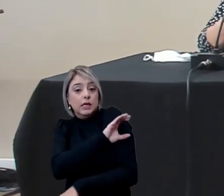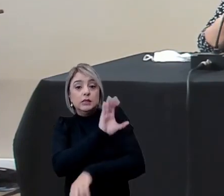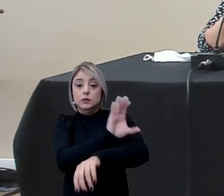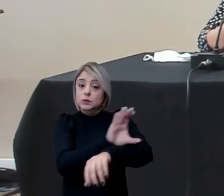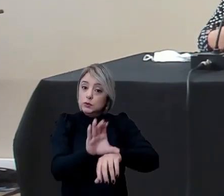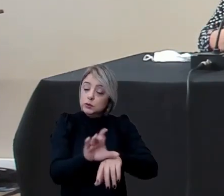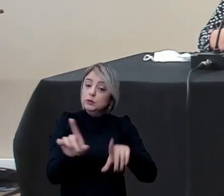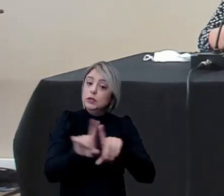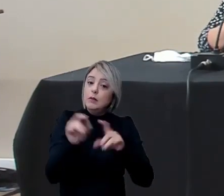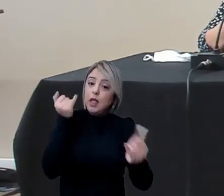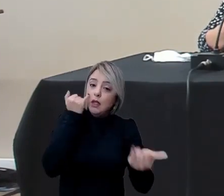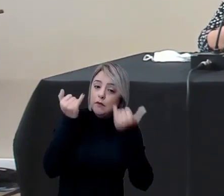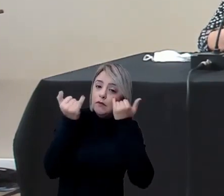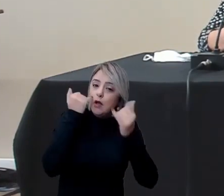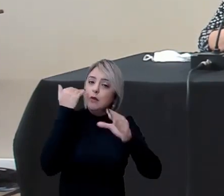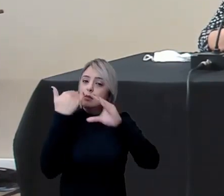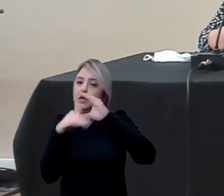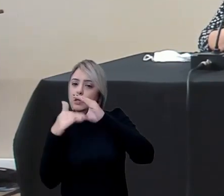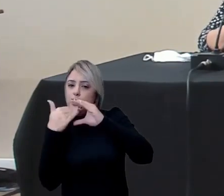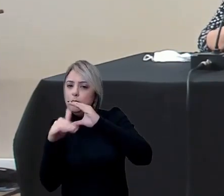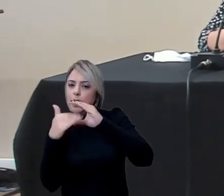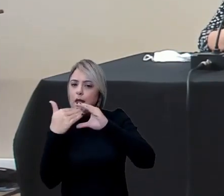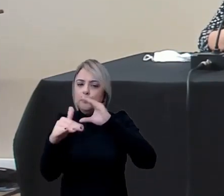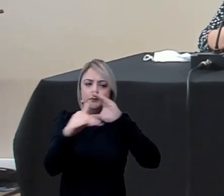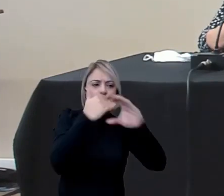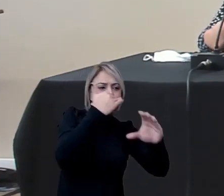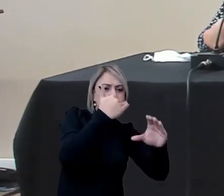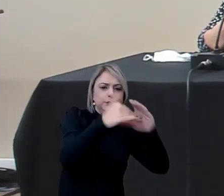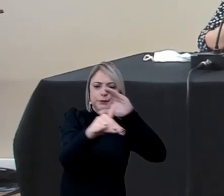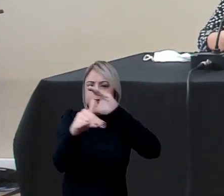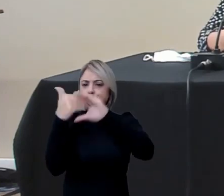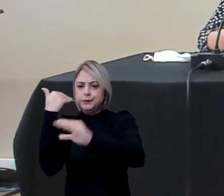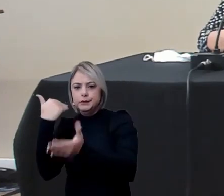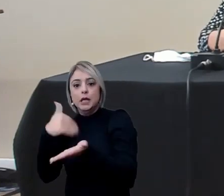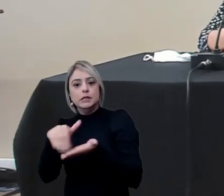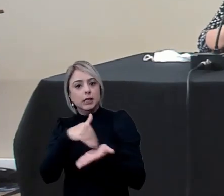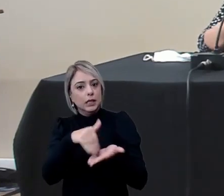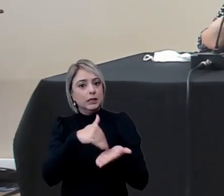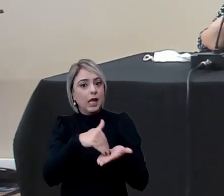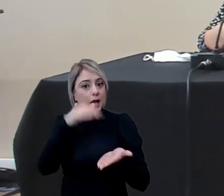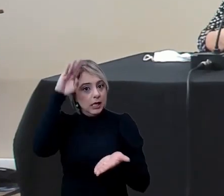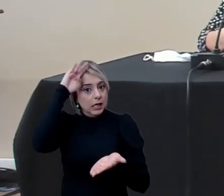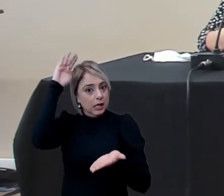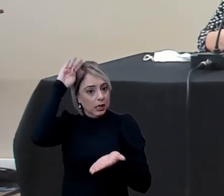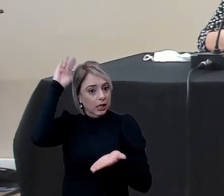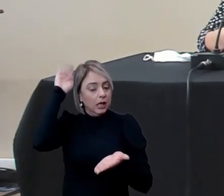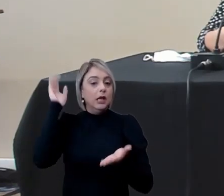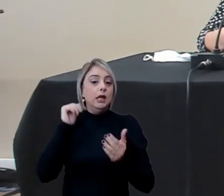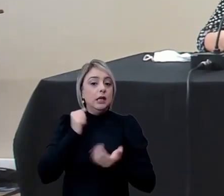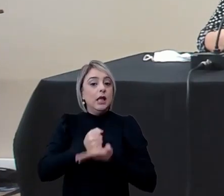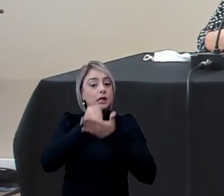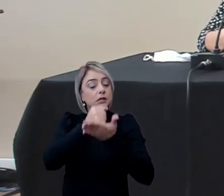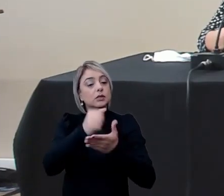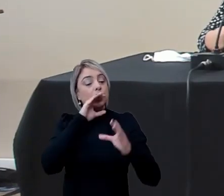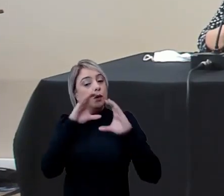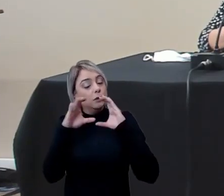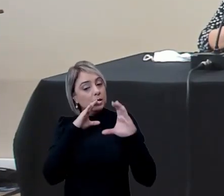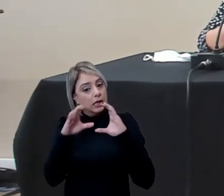quanto com informes e e-mails que vocês recebam da secretaria acadêmica e da assessoria de comunicação